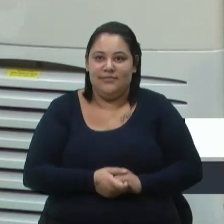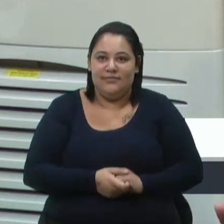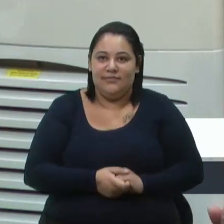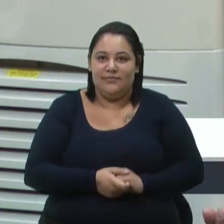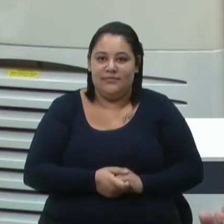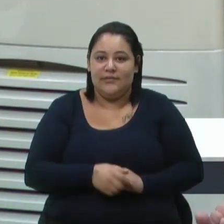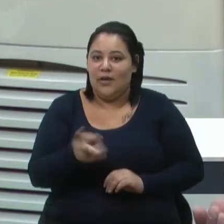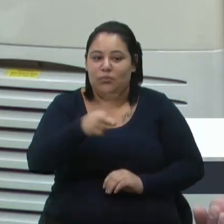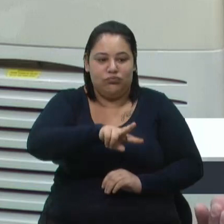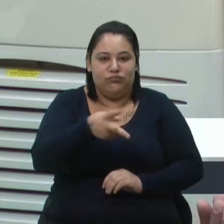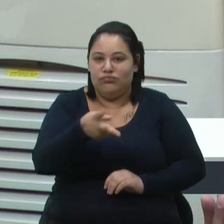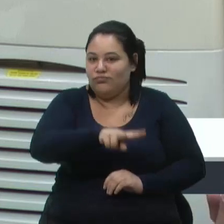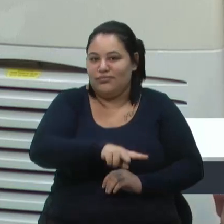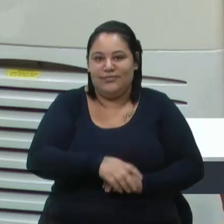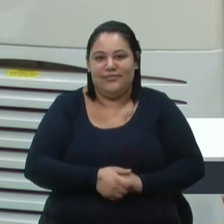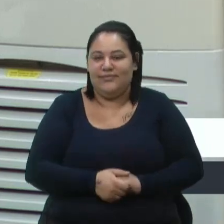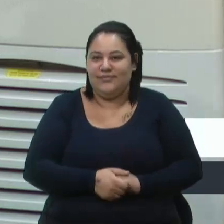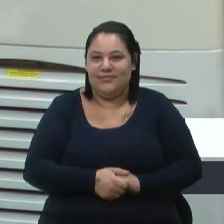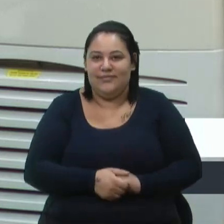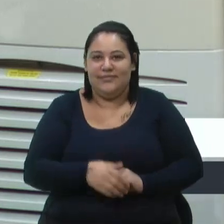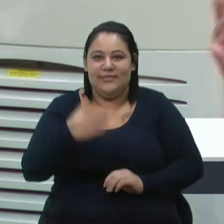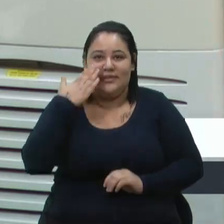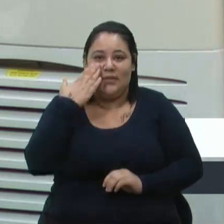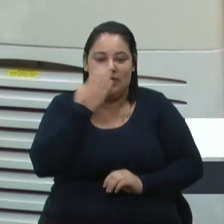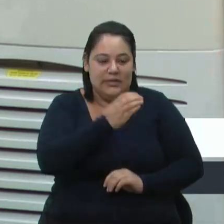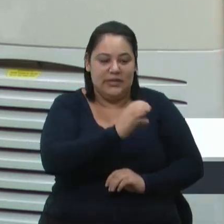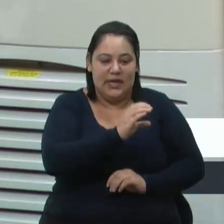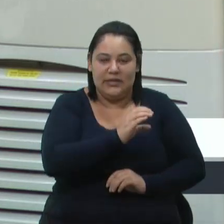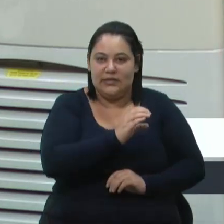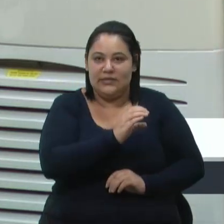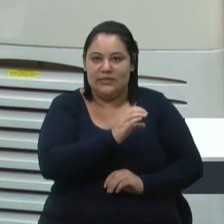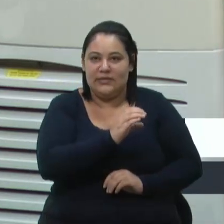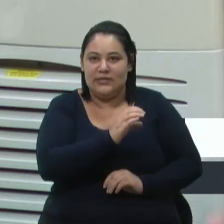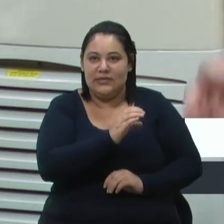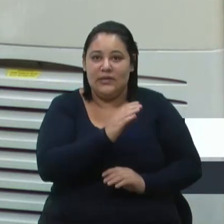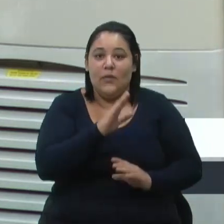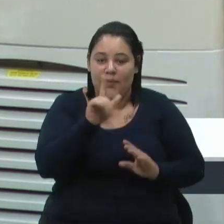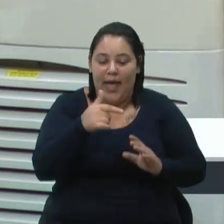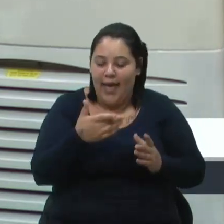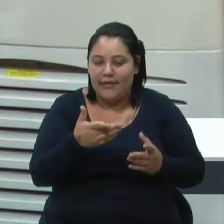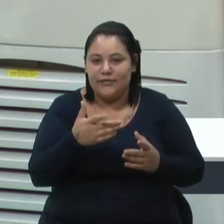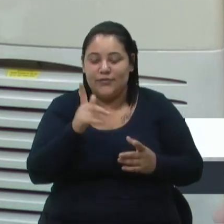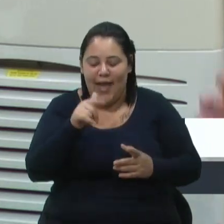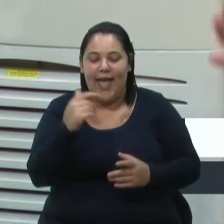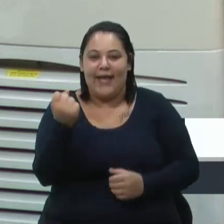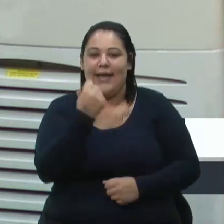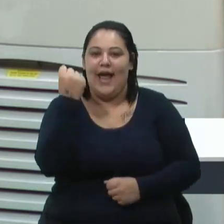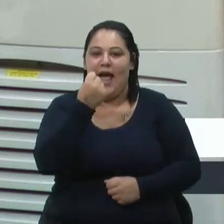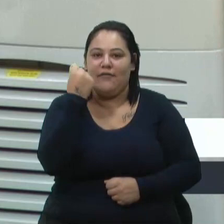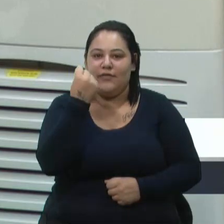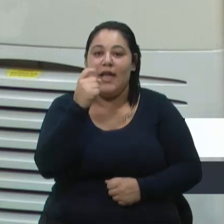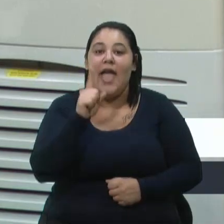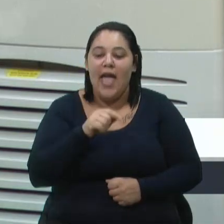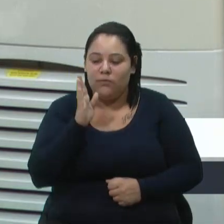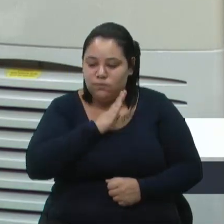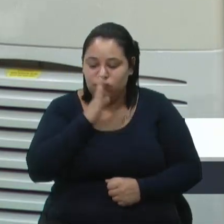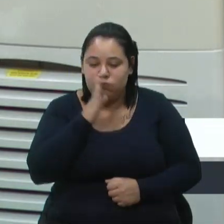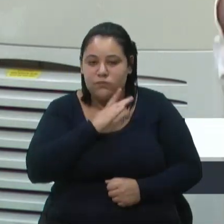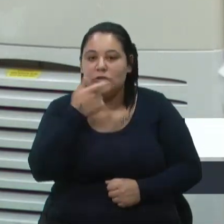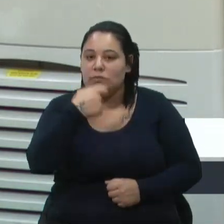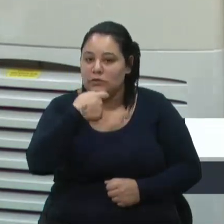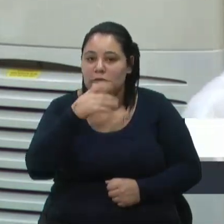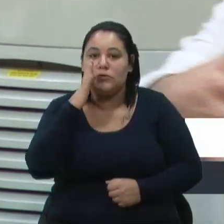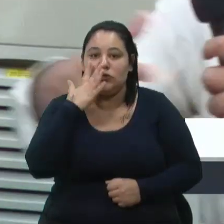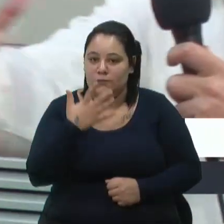E vice-versa. Sabe, ciências... É isso. Então, é grave, é urgente. E